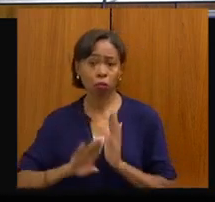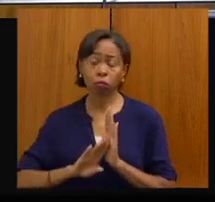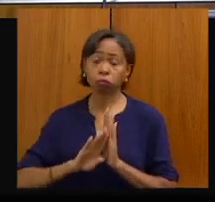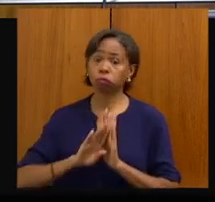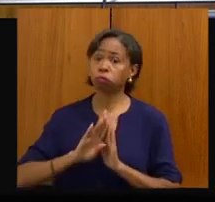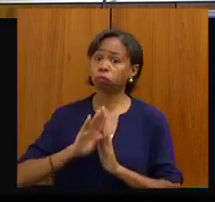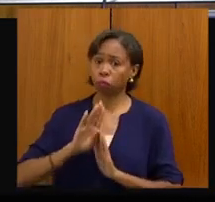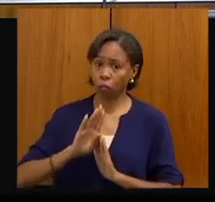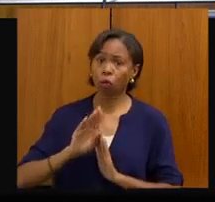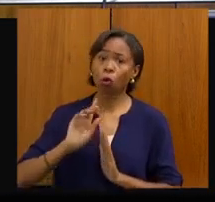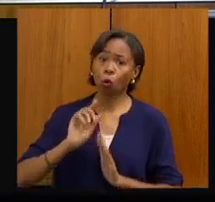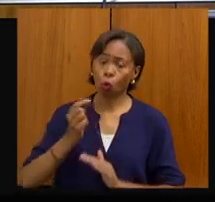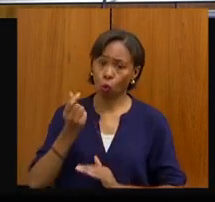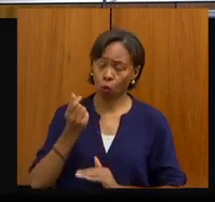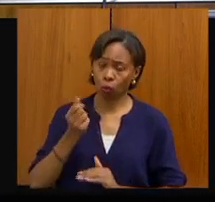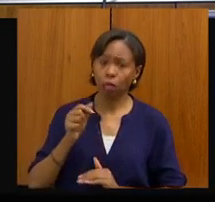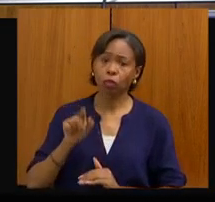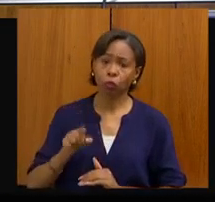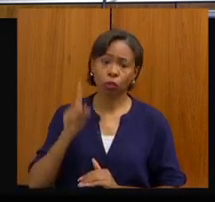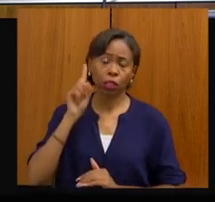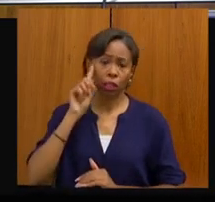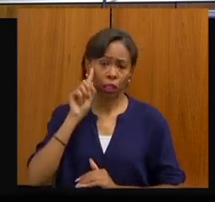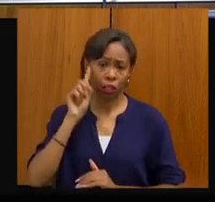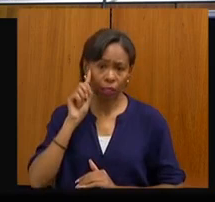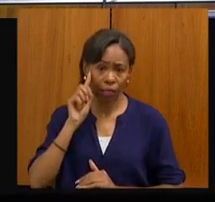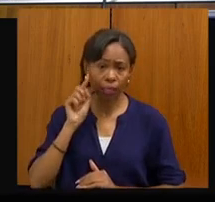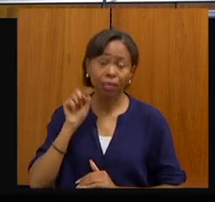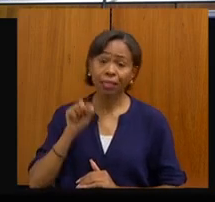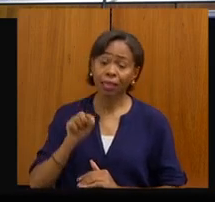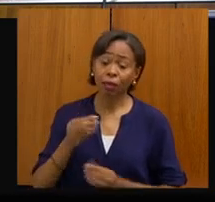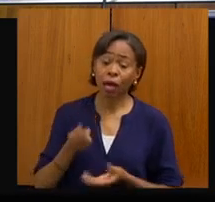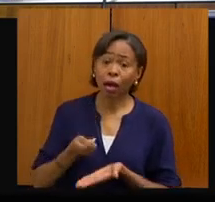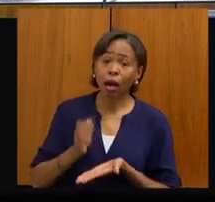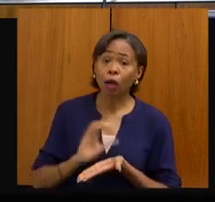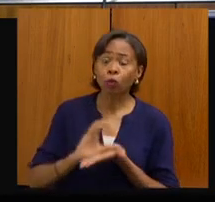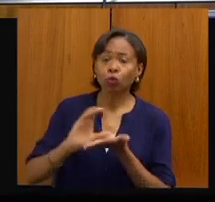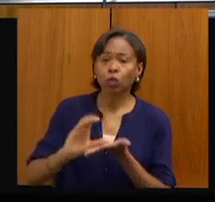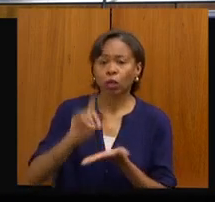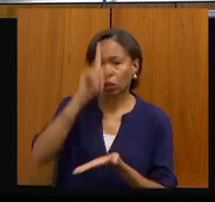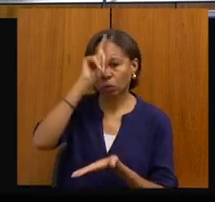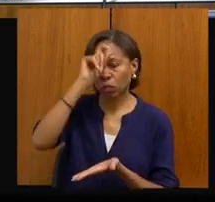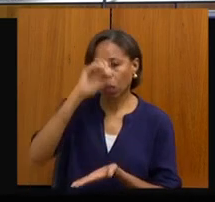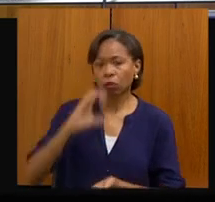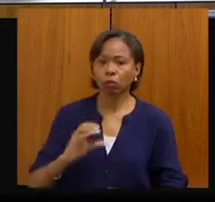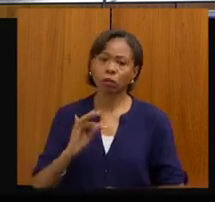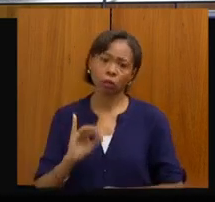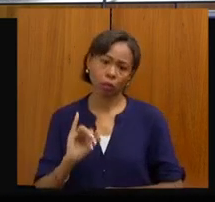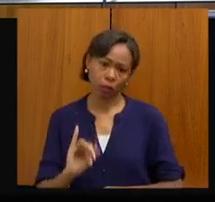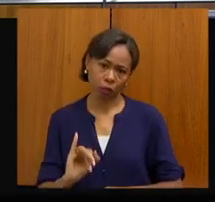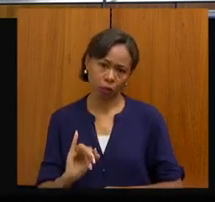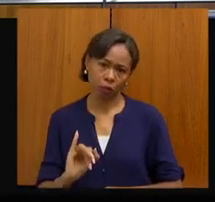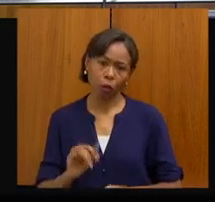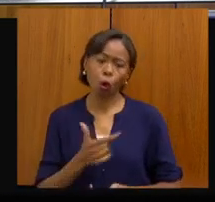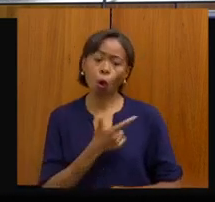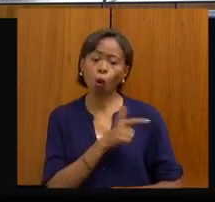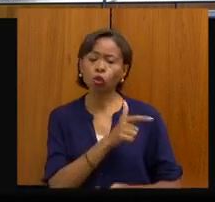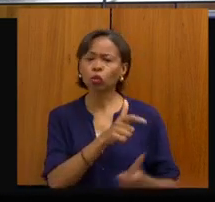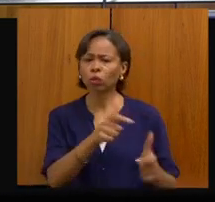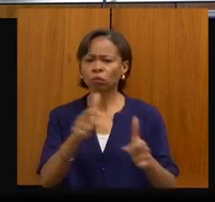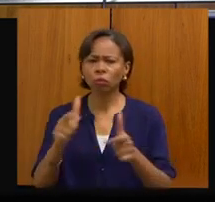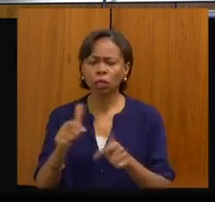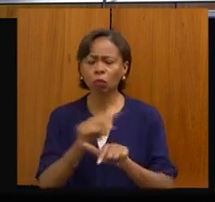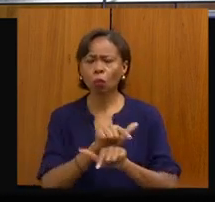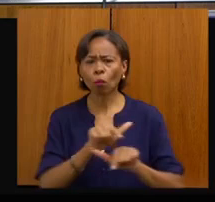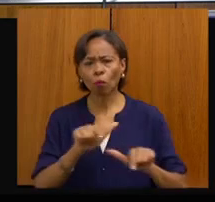dando maior sustentabilidade aos hospitais que têm leito de CTI. E as regiões que tinham maiores vazios assistenciais são os que foram mais